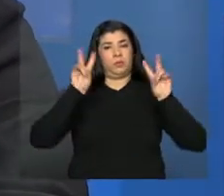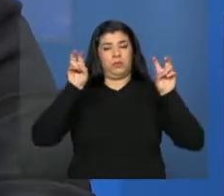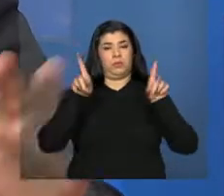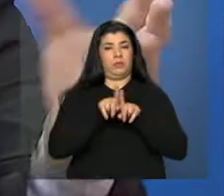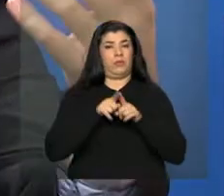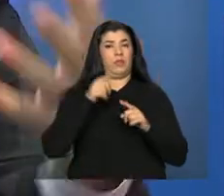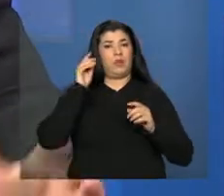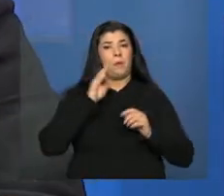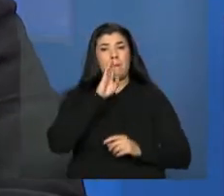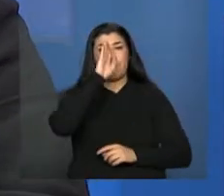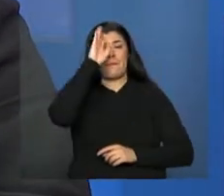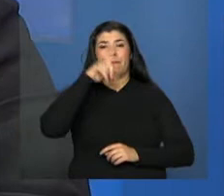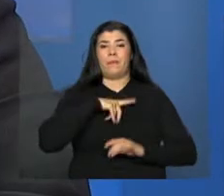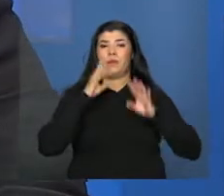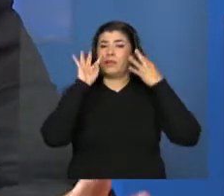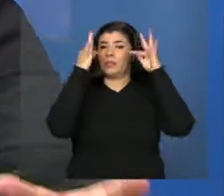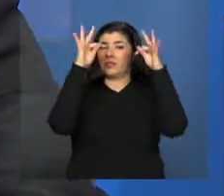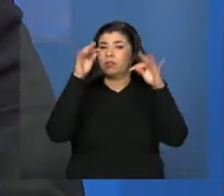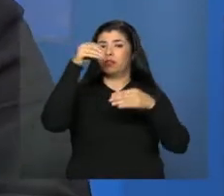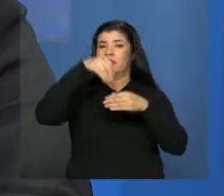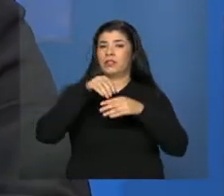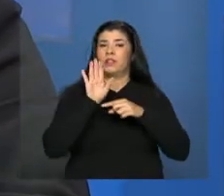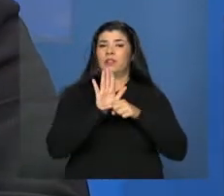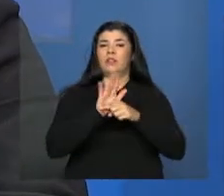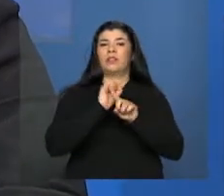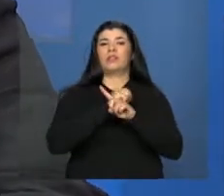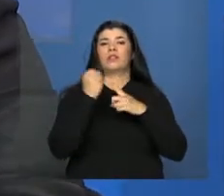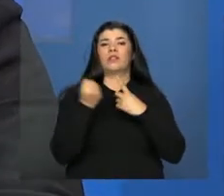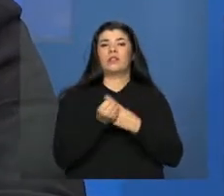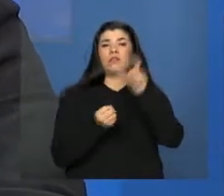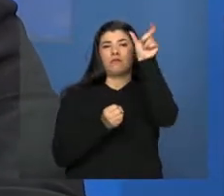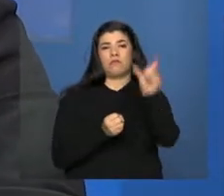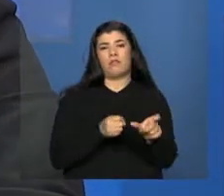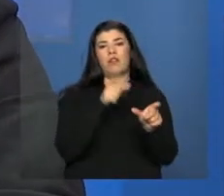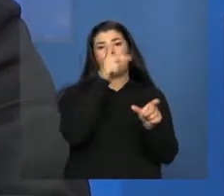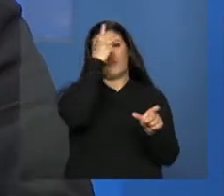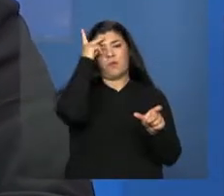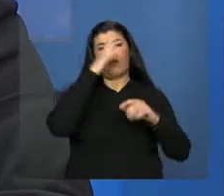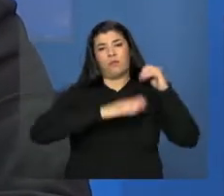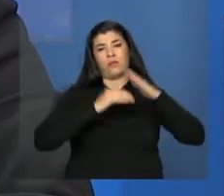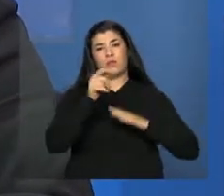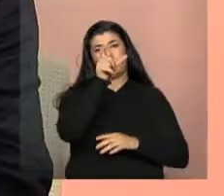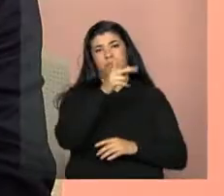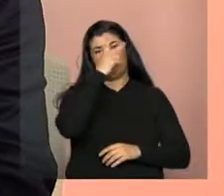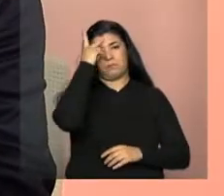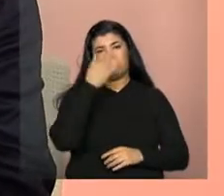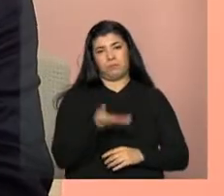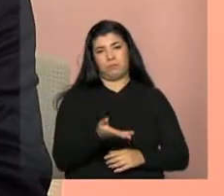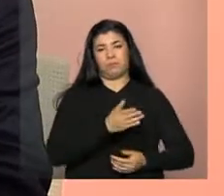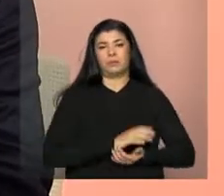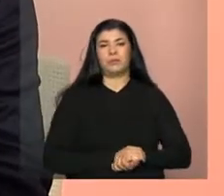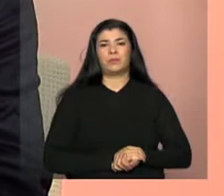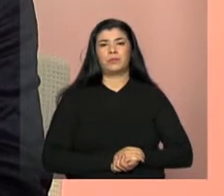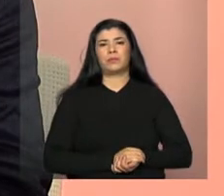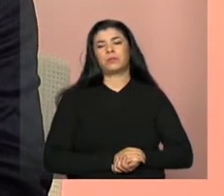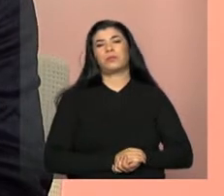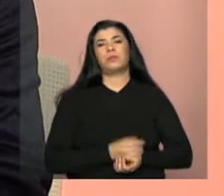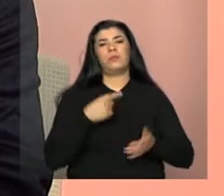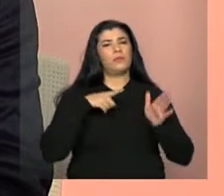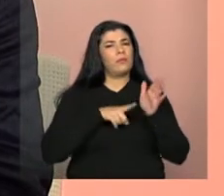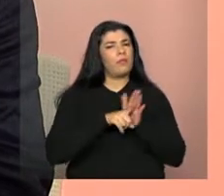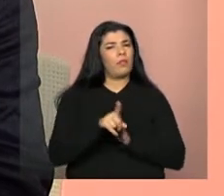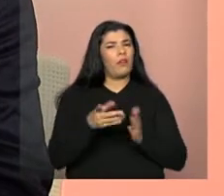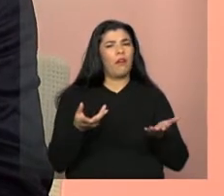tecnologia na área de assistência social ao próprio profissional, ou seja, são os recursos humanos. Então, essa orientação